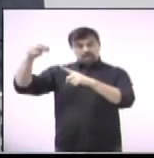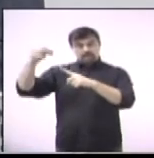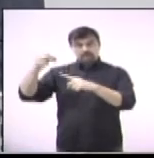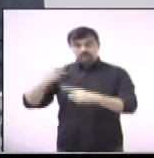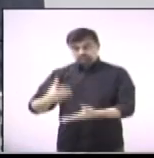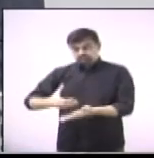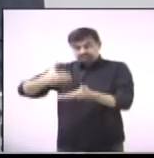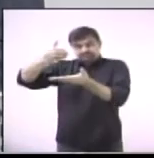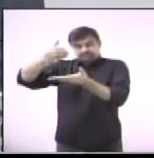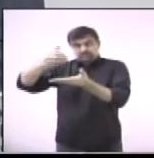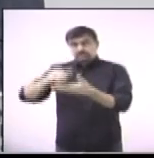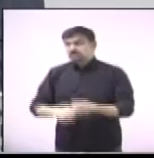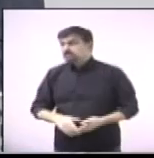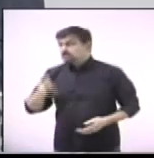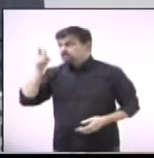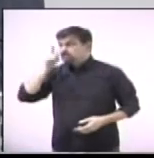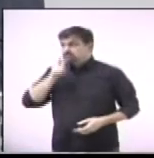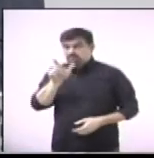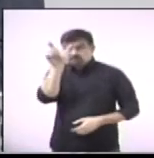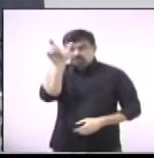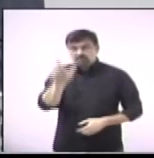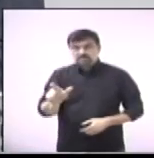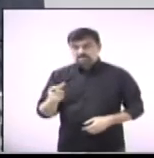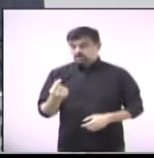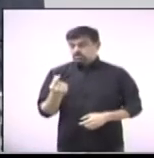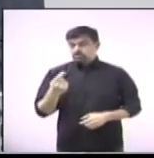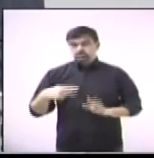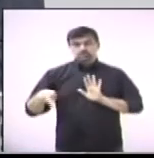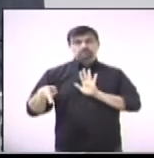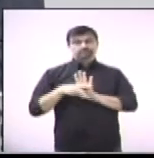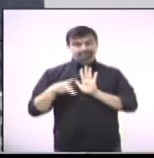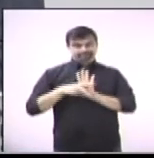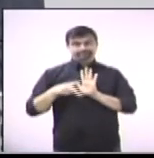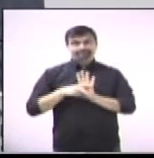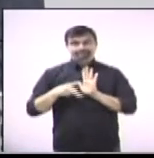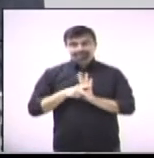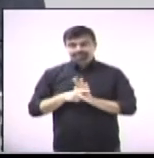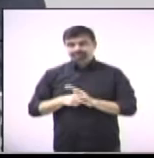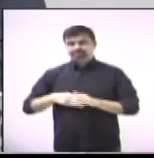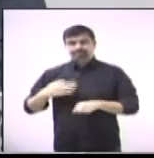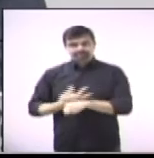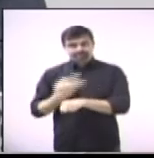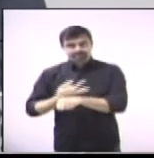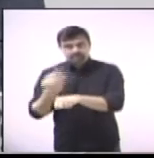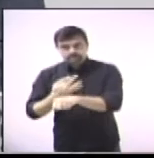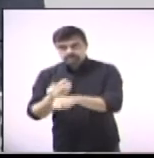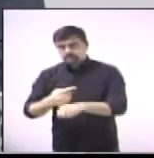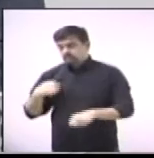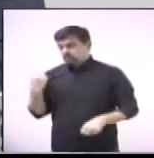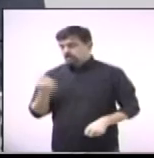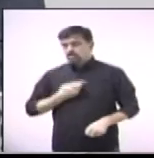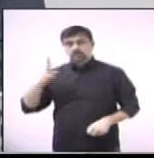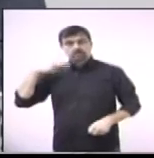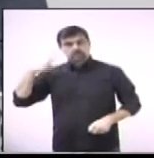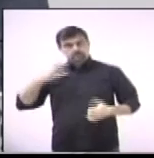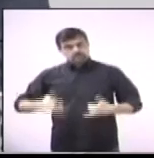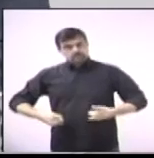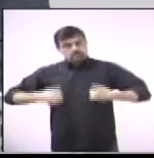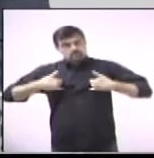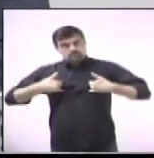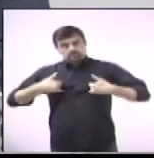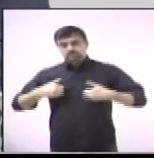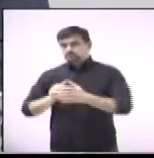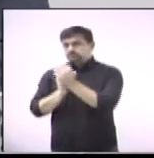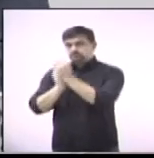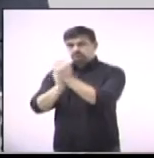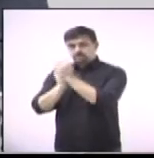mais desbravador igual você, com recurso próprio, correndo atrás. Não tenha dúvida, essa Câmara toda orgulhosa de você, parabéns